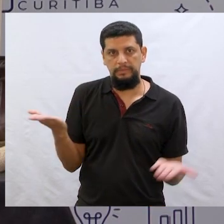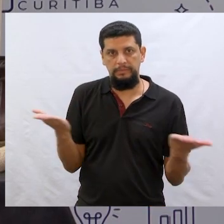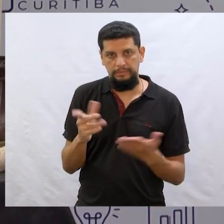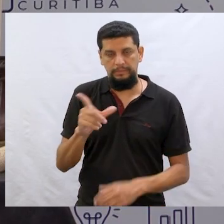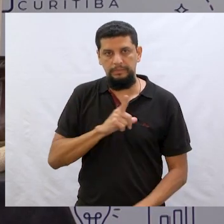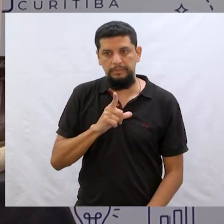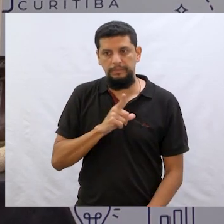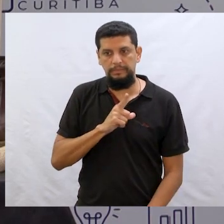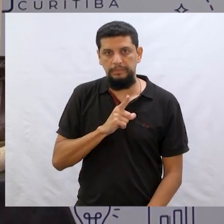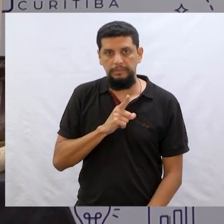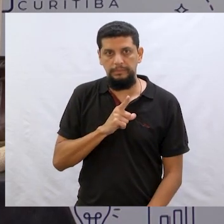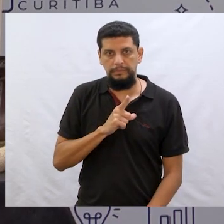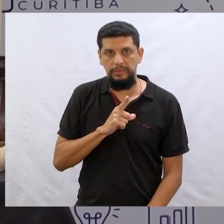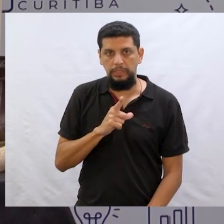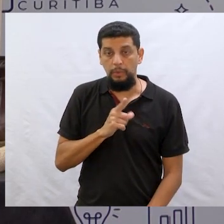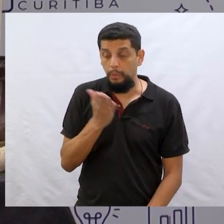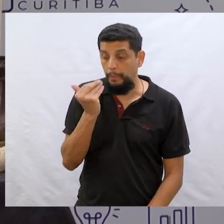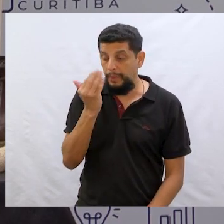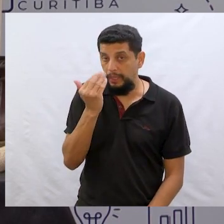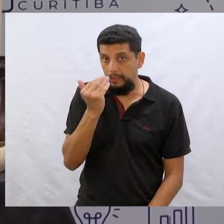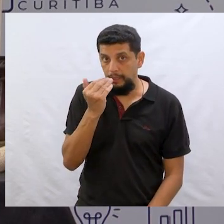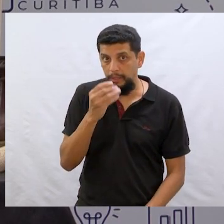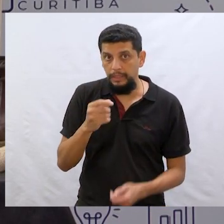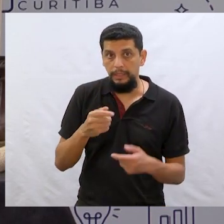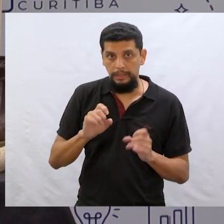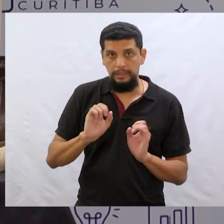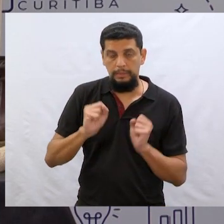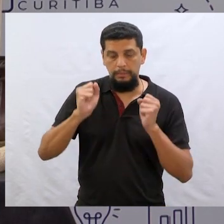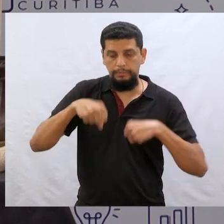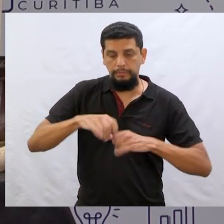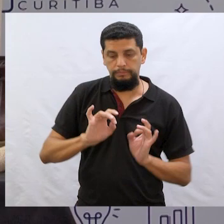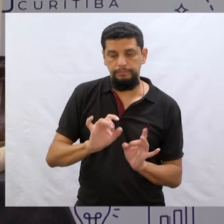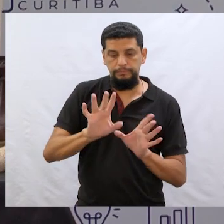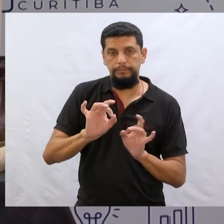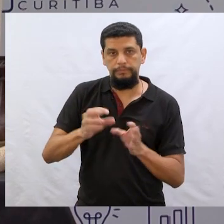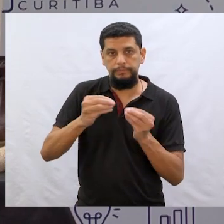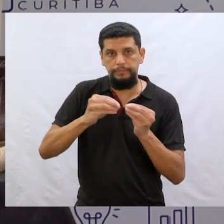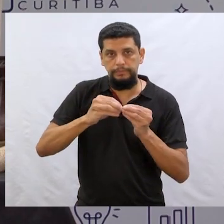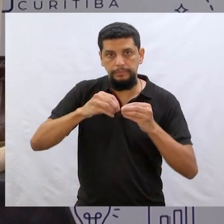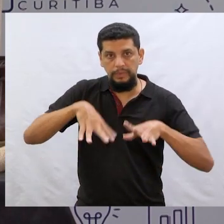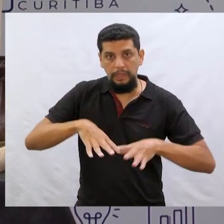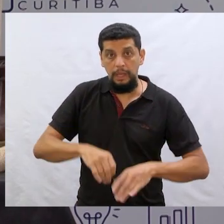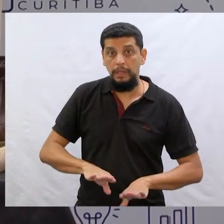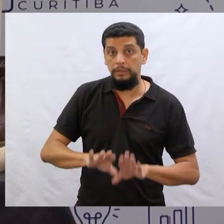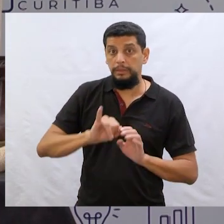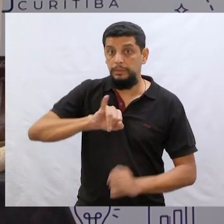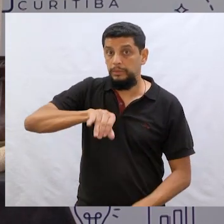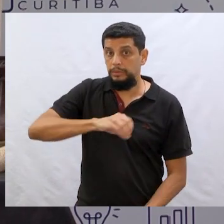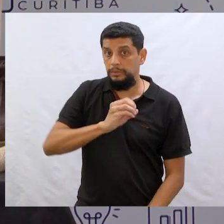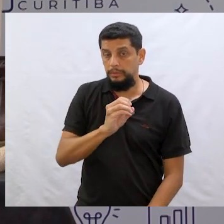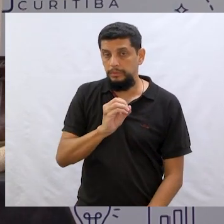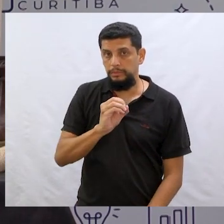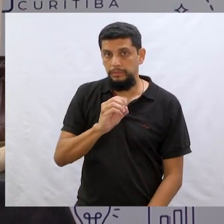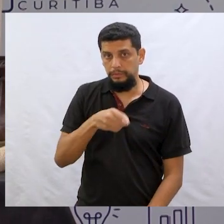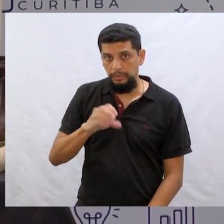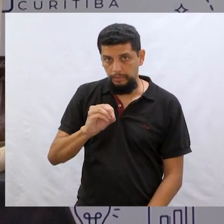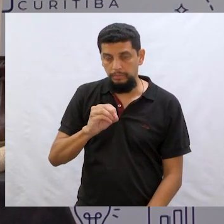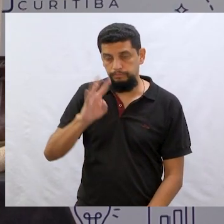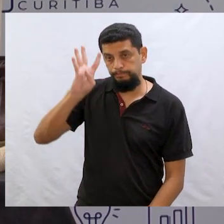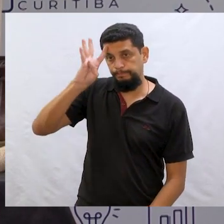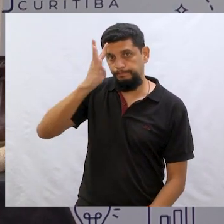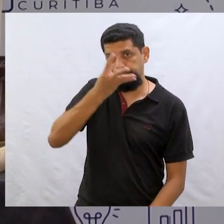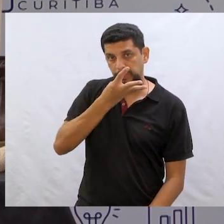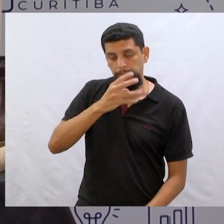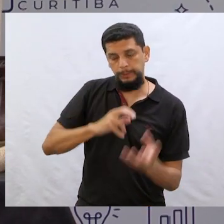Eles agora tinham uma forma de comer, enfim, vendendo os ovos de ouro. Só que então, João não resistiu. Resolveu mais